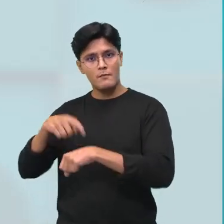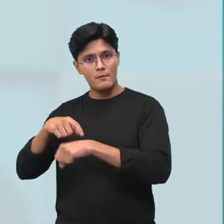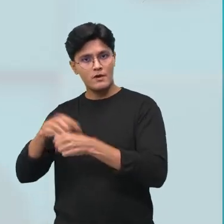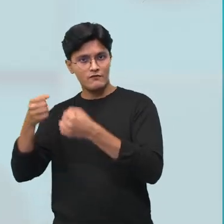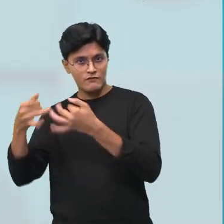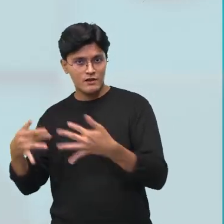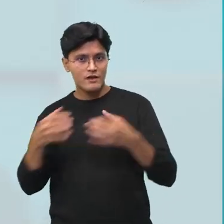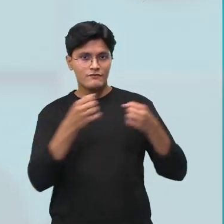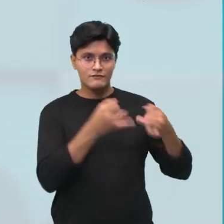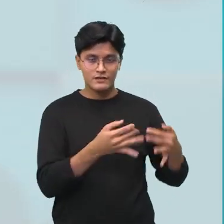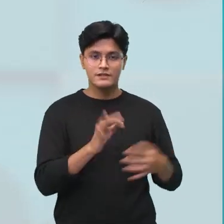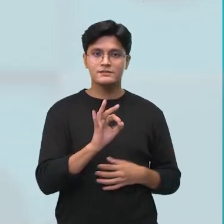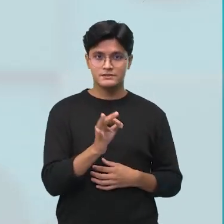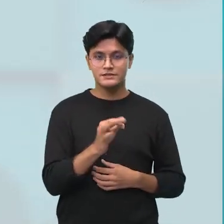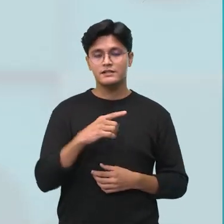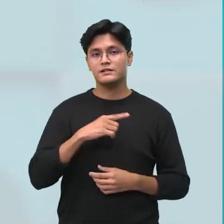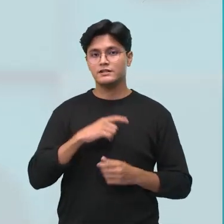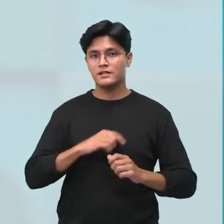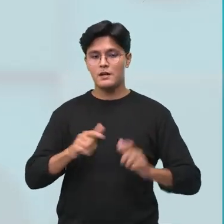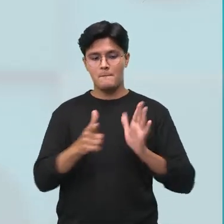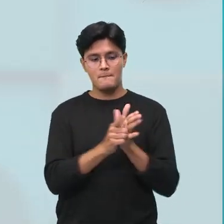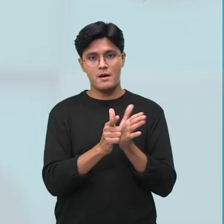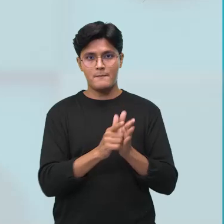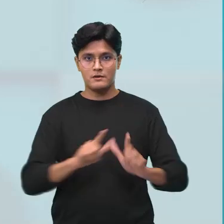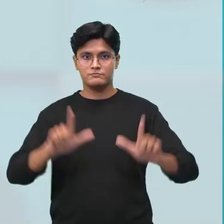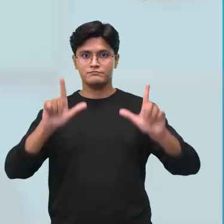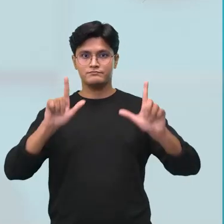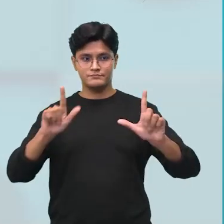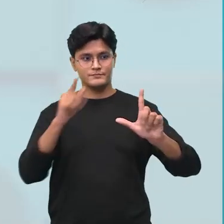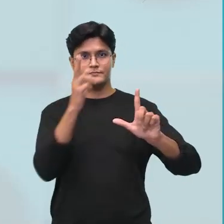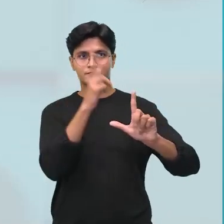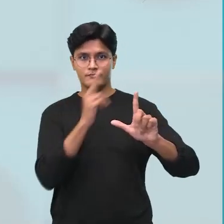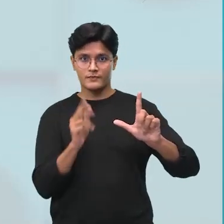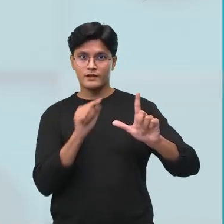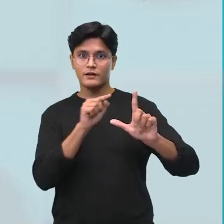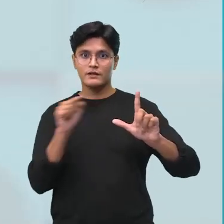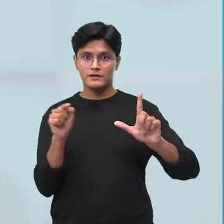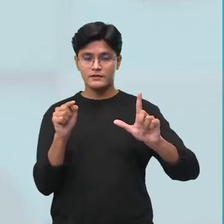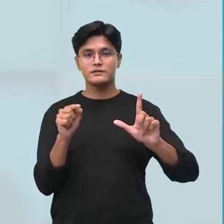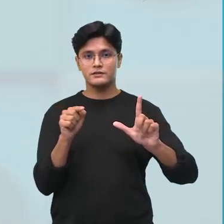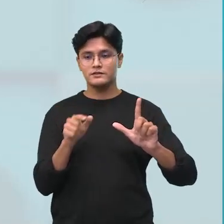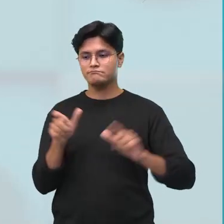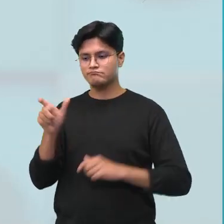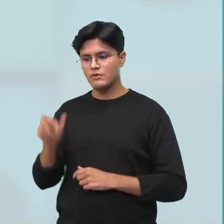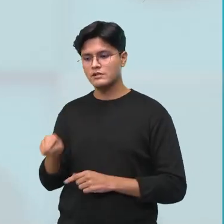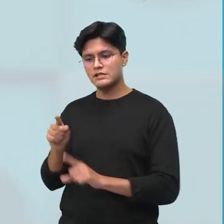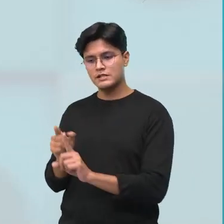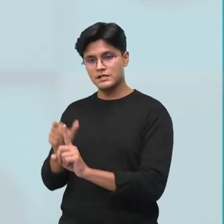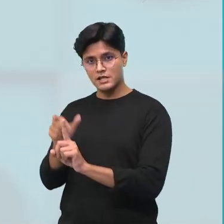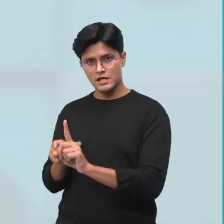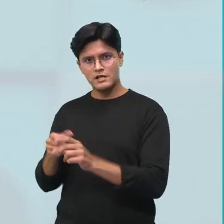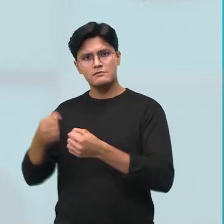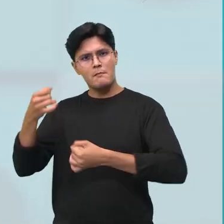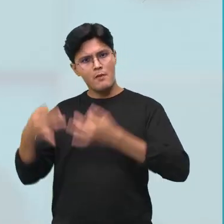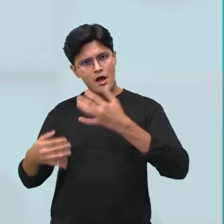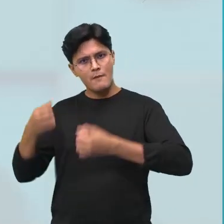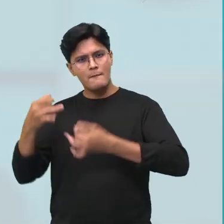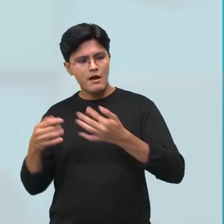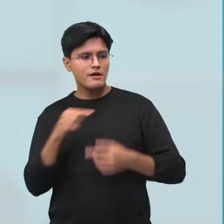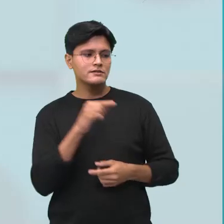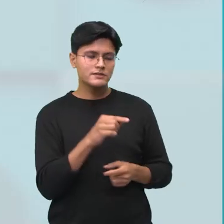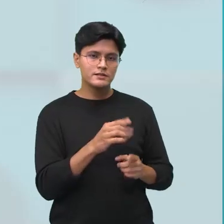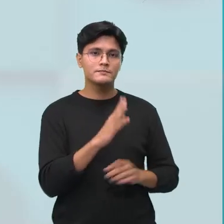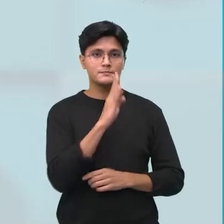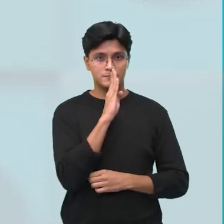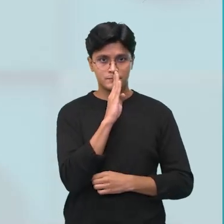cartaz, né? Enquanto um falava, o outro estava calado prestando atenção, né? No que ali o colega estava explicando. Nós tivemos ali